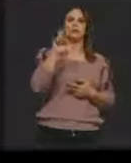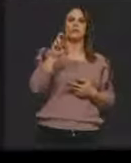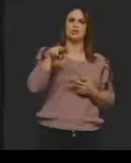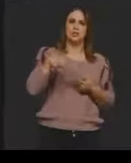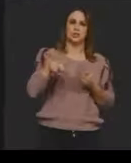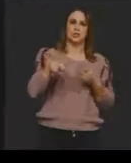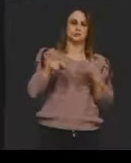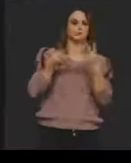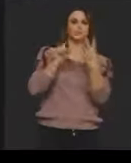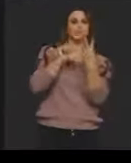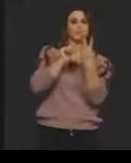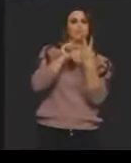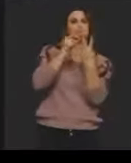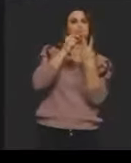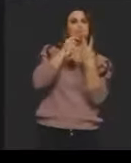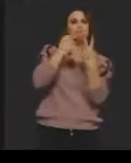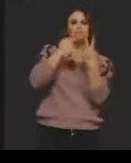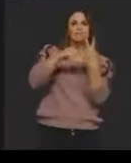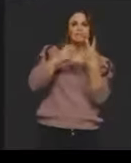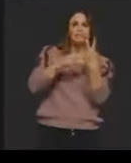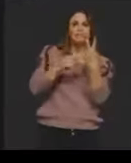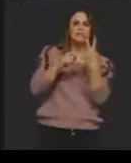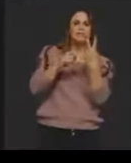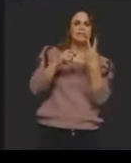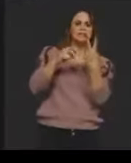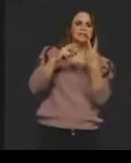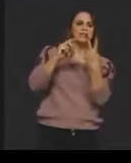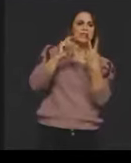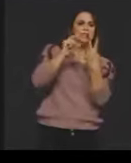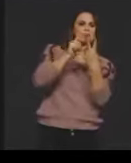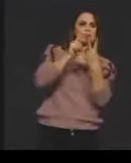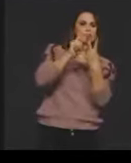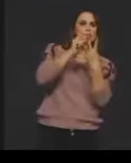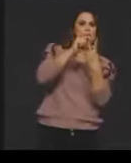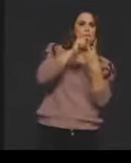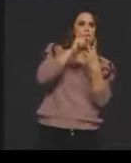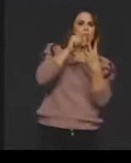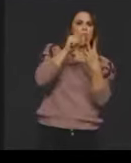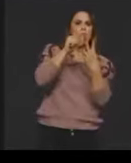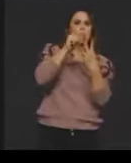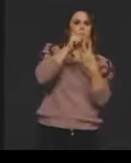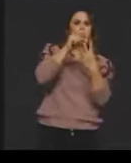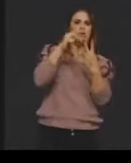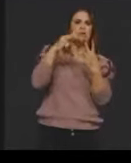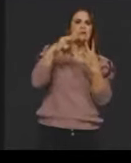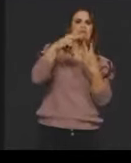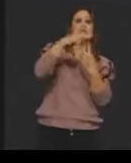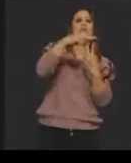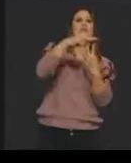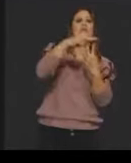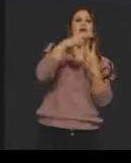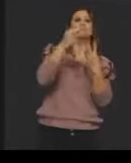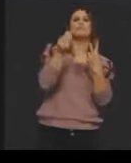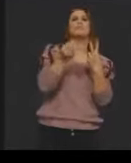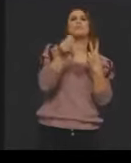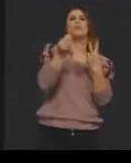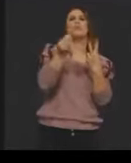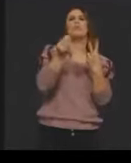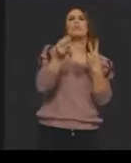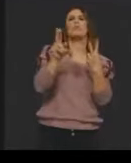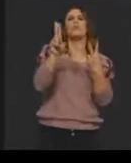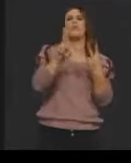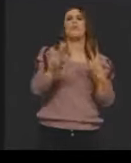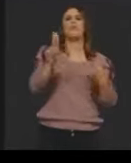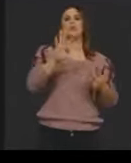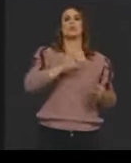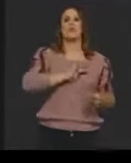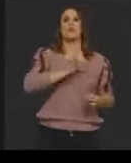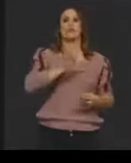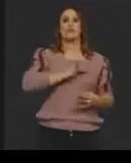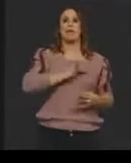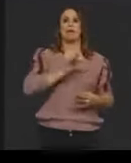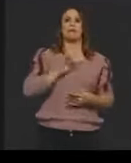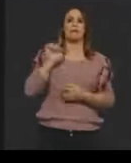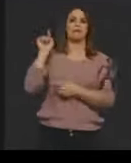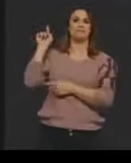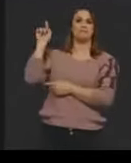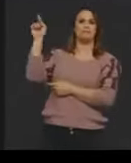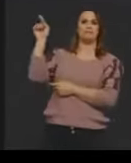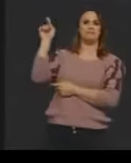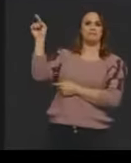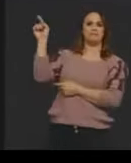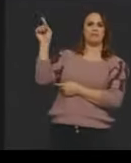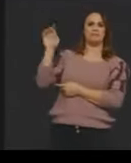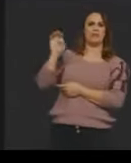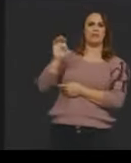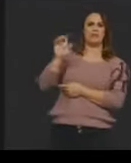isso acontece? Através da técnica de eletroforese em gel. Ela vai ser a técnica mais utilizada. Então,